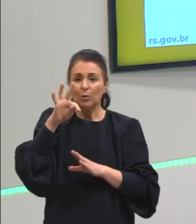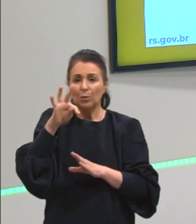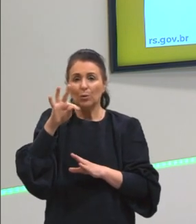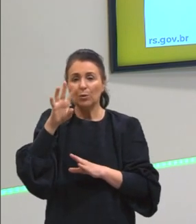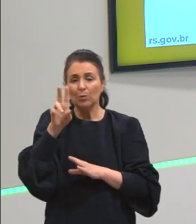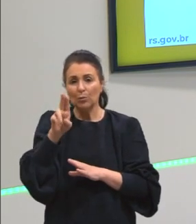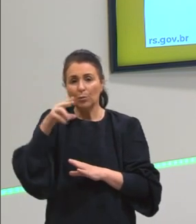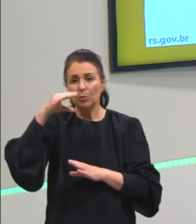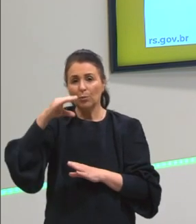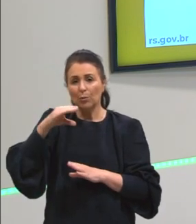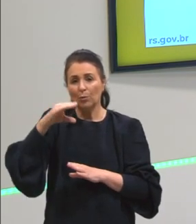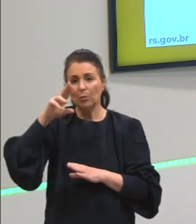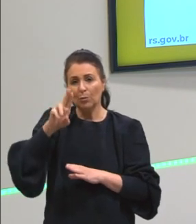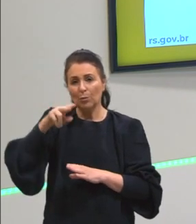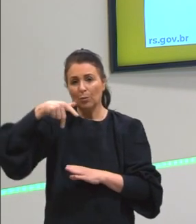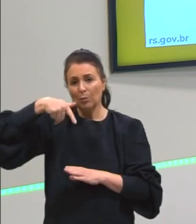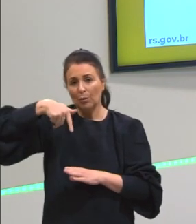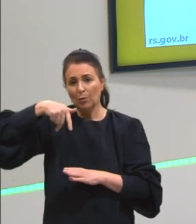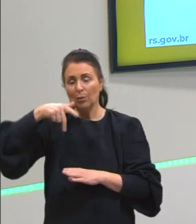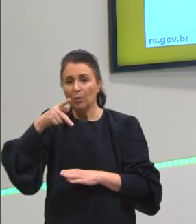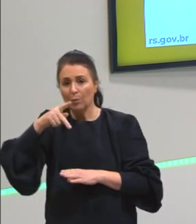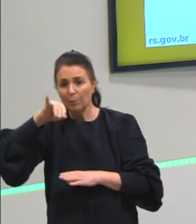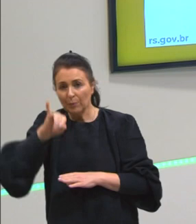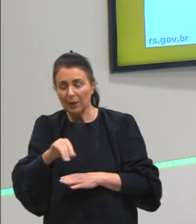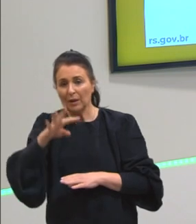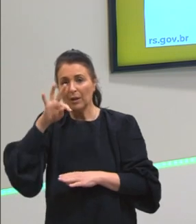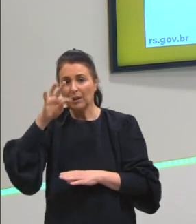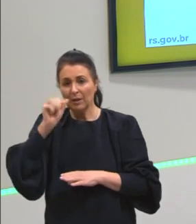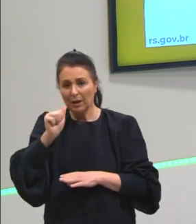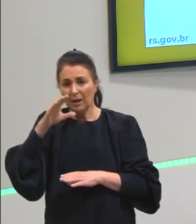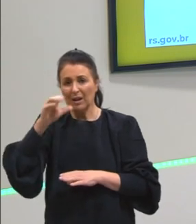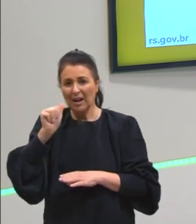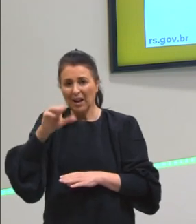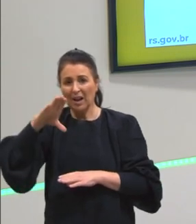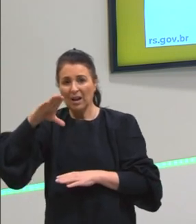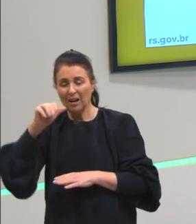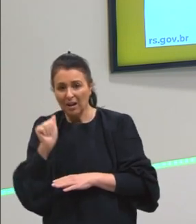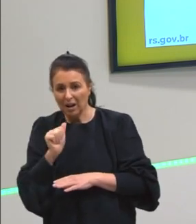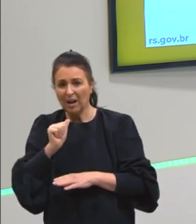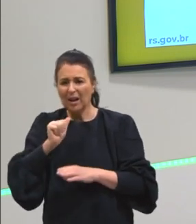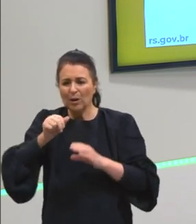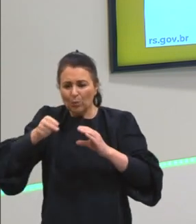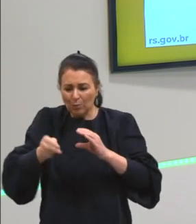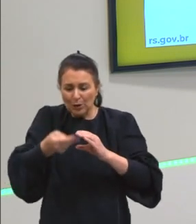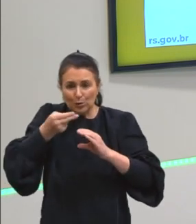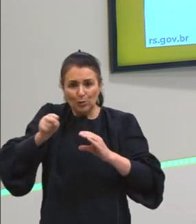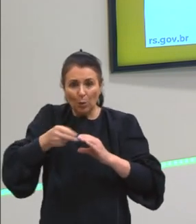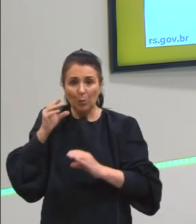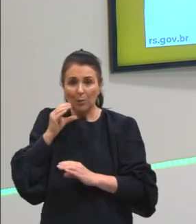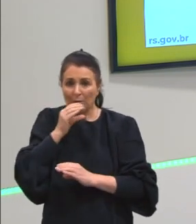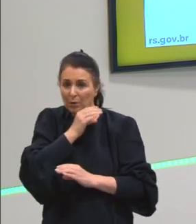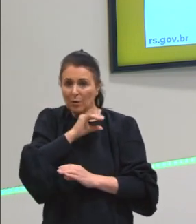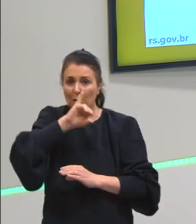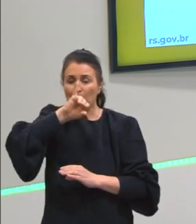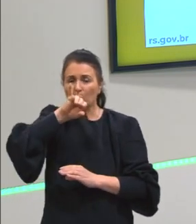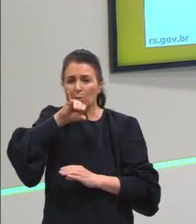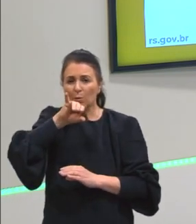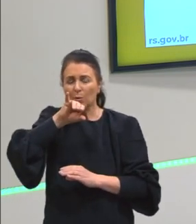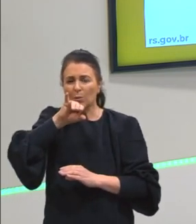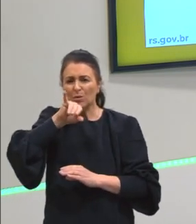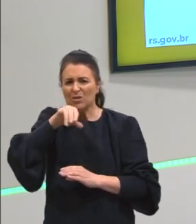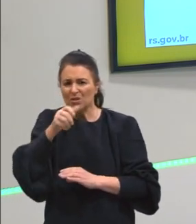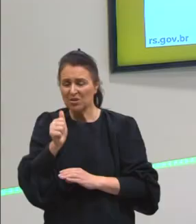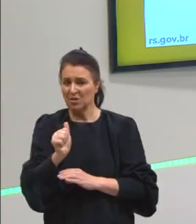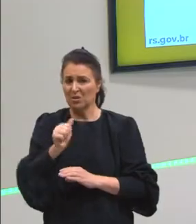mandioca cozida, o tacacá, uma espécie de sopa quente feita com tucupi, jambu, um tipo de